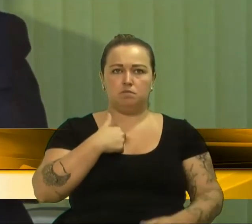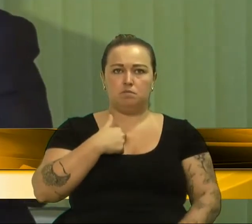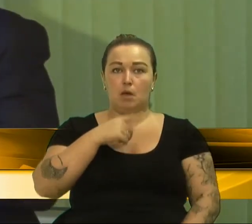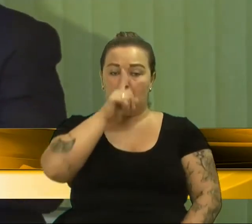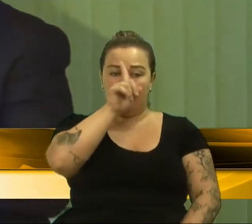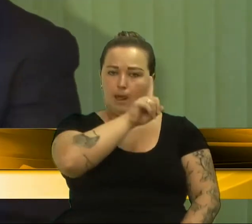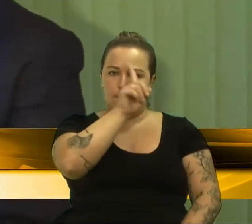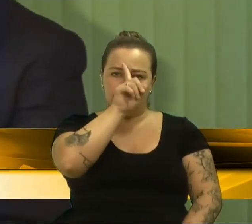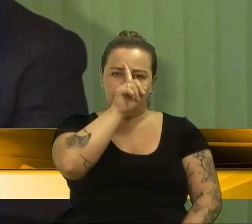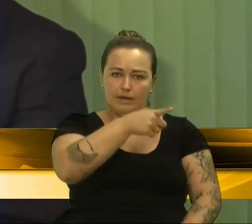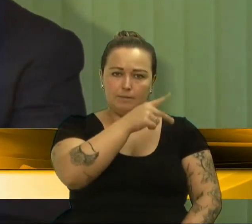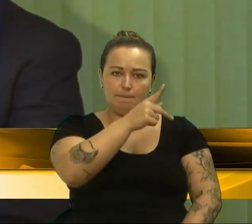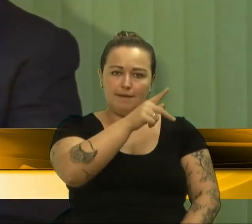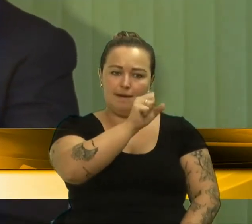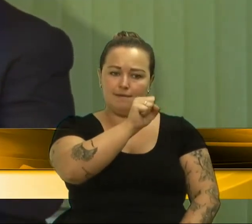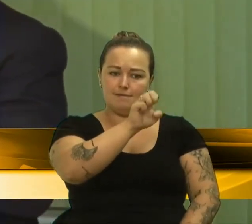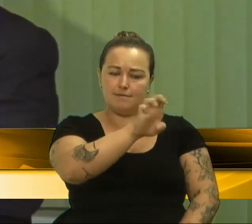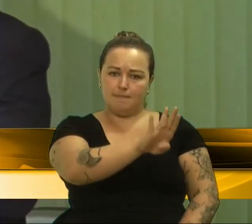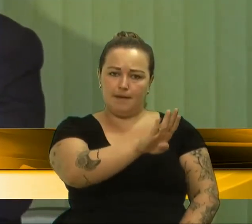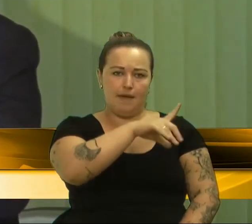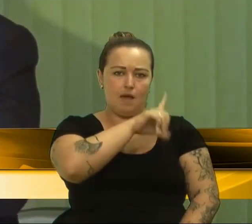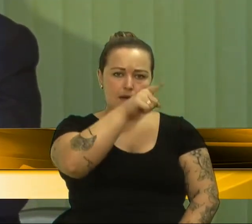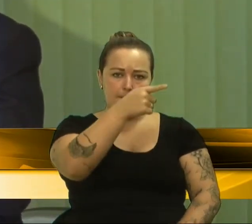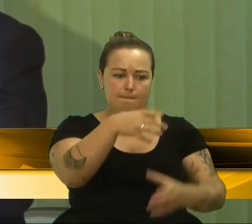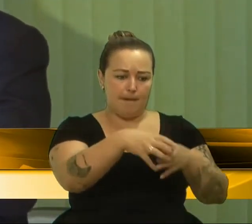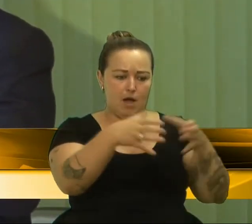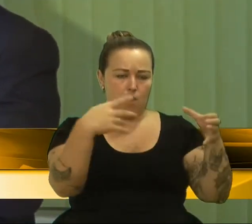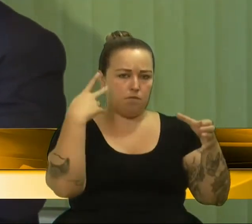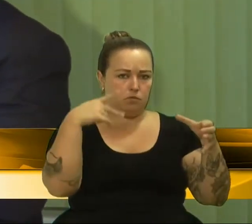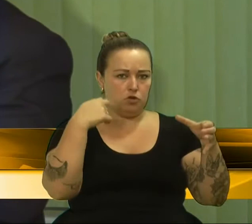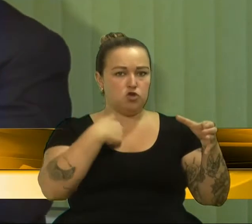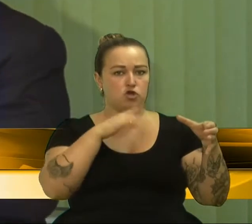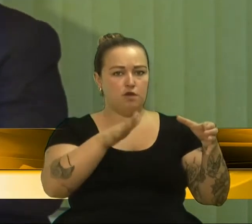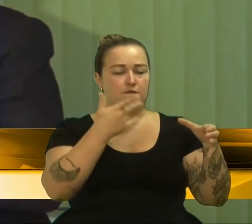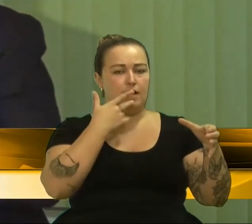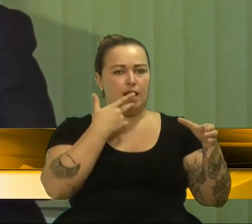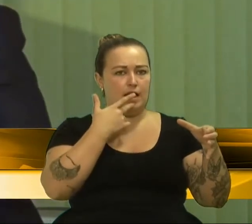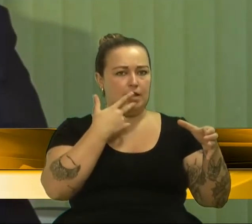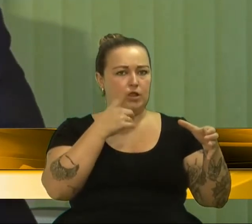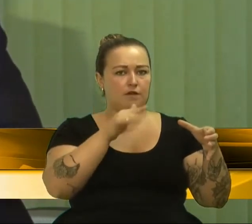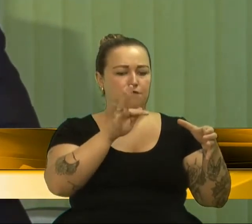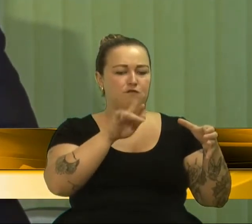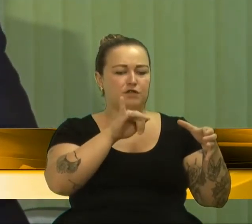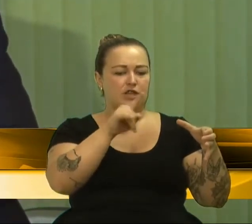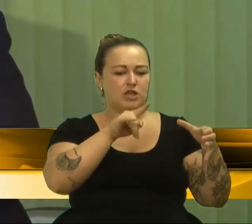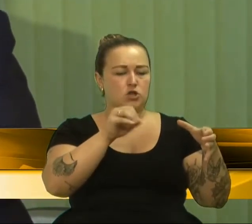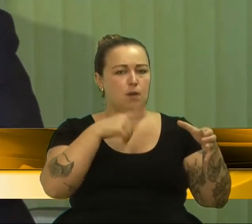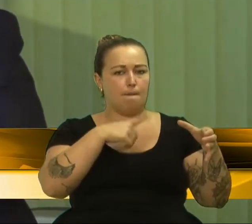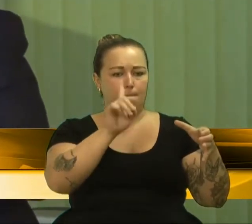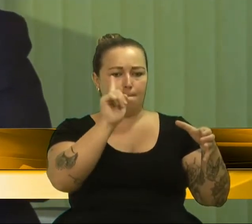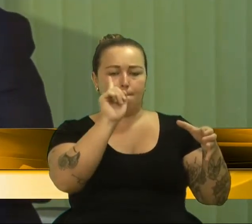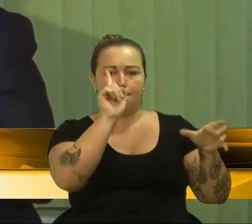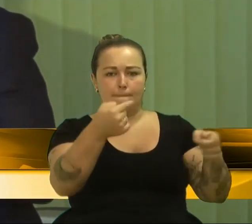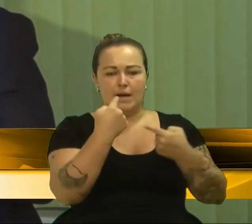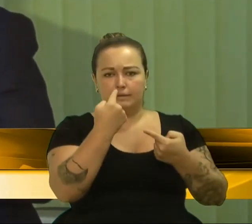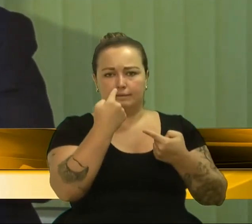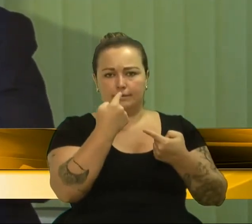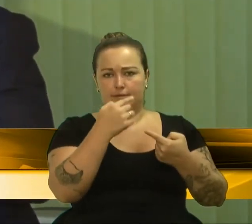O PSB é maior do que uma pessoa. E isso eu já disse para vice-prefeito. E a gente se entende porque a gente tem uma relação verdadeira.